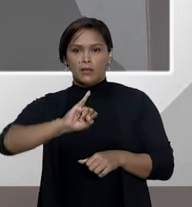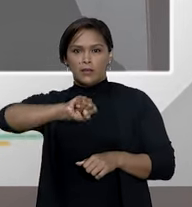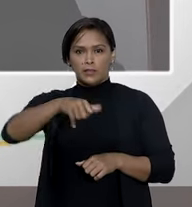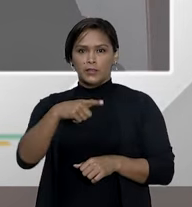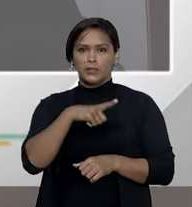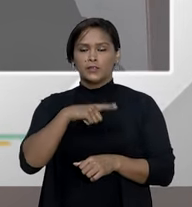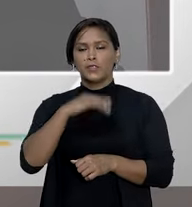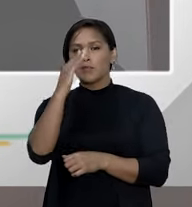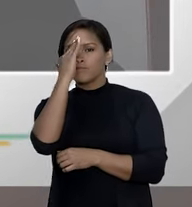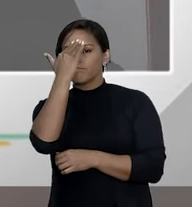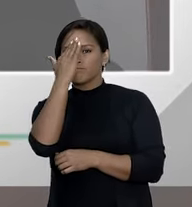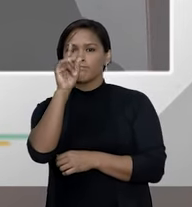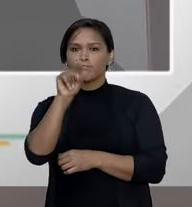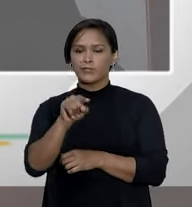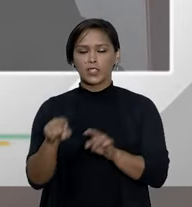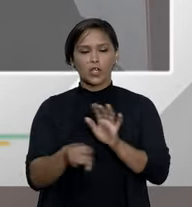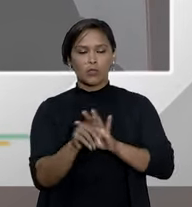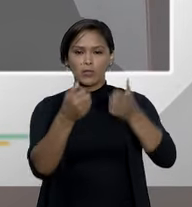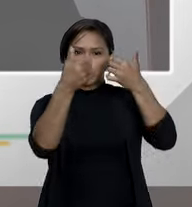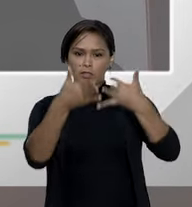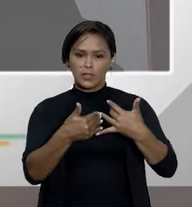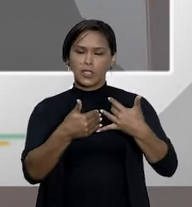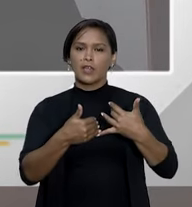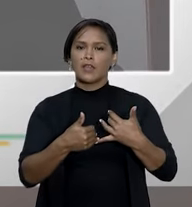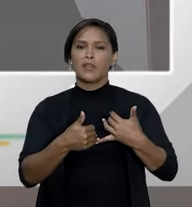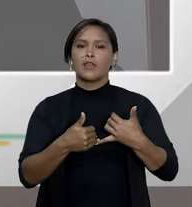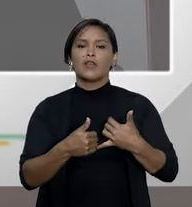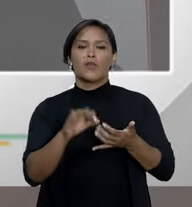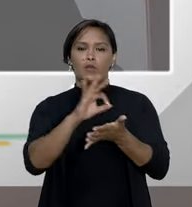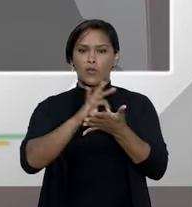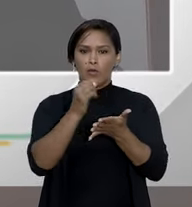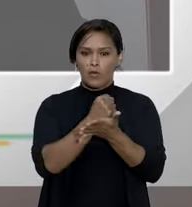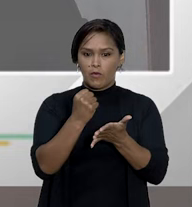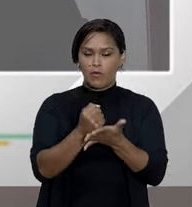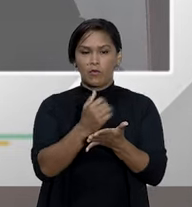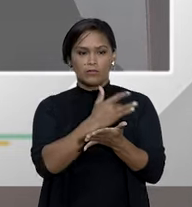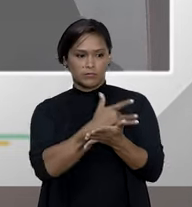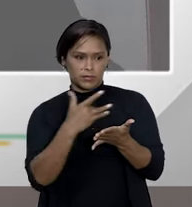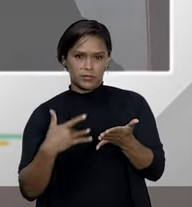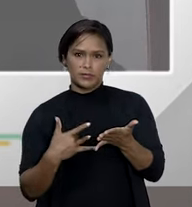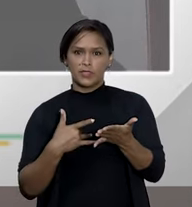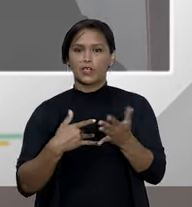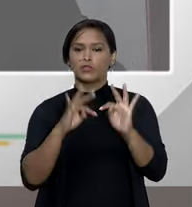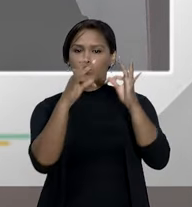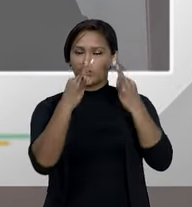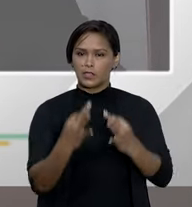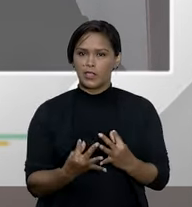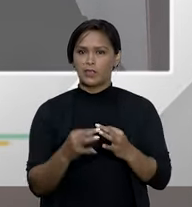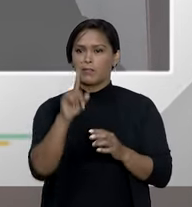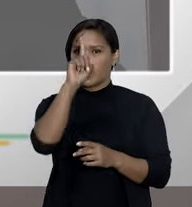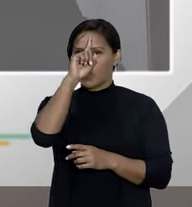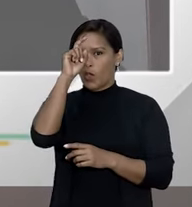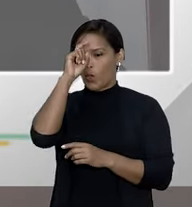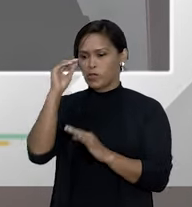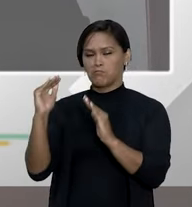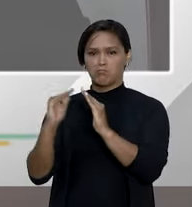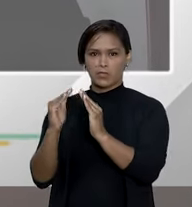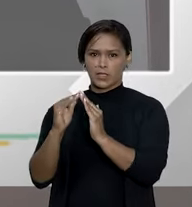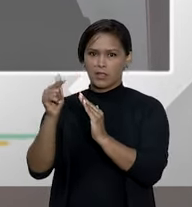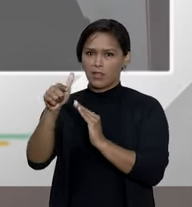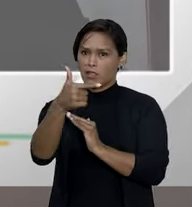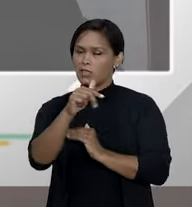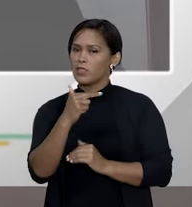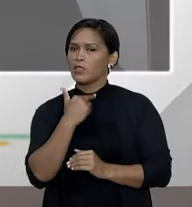tem entendido que isso é como eu disse um desdobramento do plano do tratamento hospitalar e que não pode ser